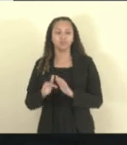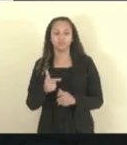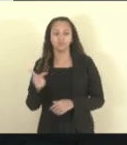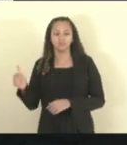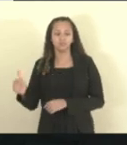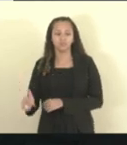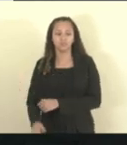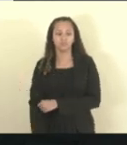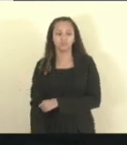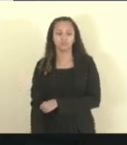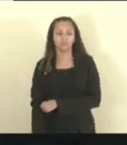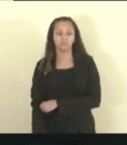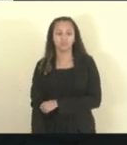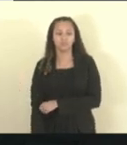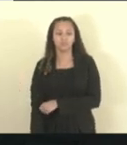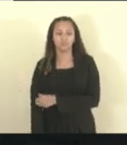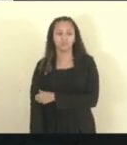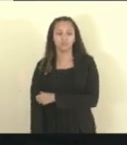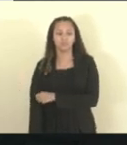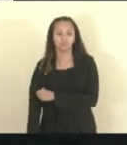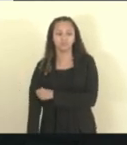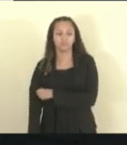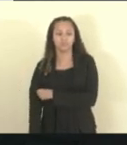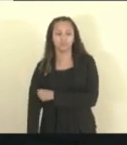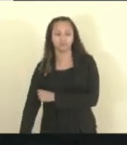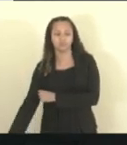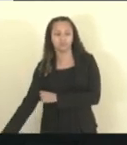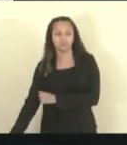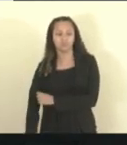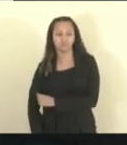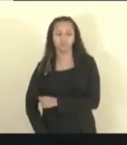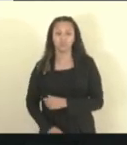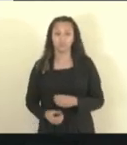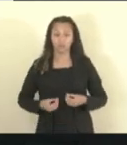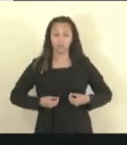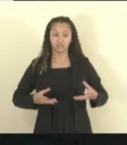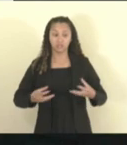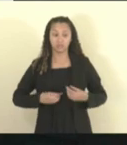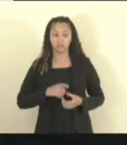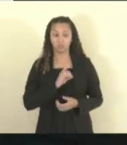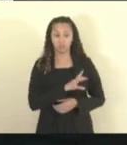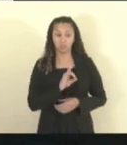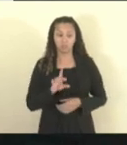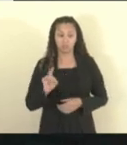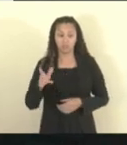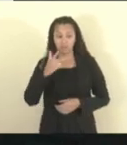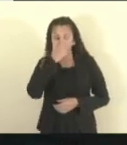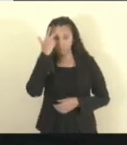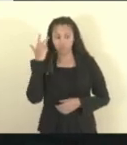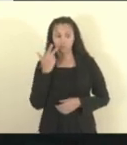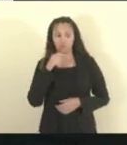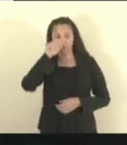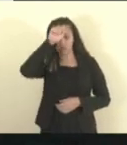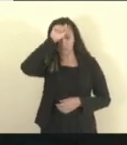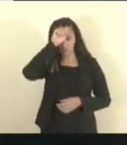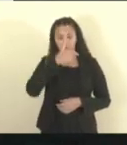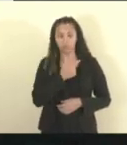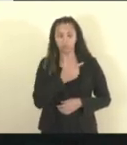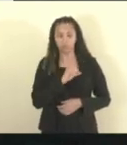As despesas per capita, segundo estudo da própria Prefeitura, no município de Aracruz, no ano de 2023.